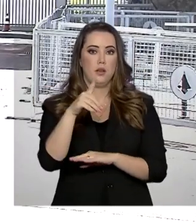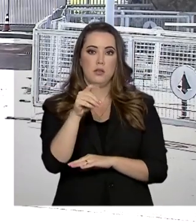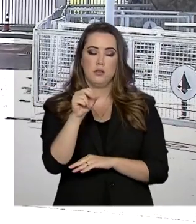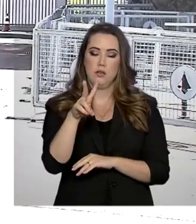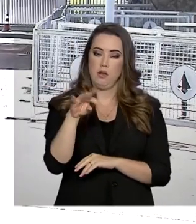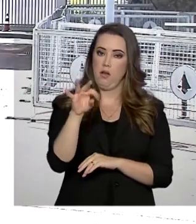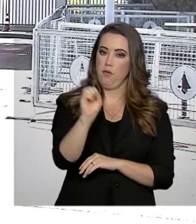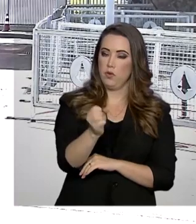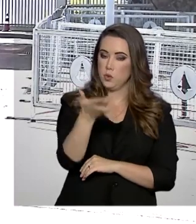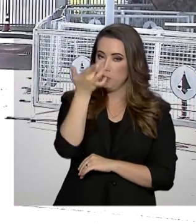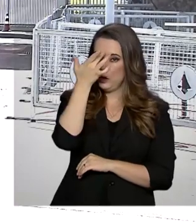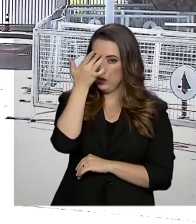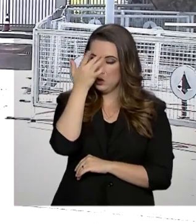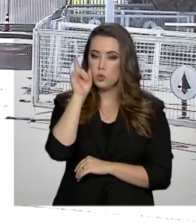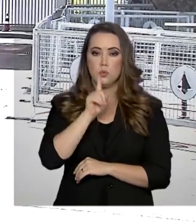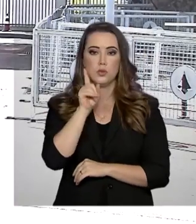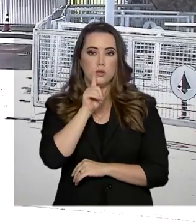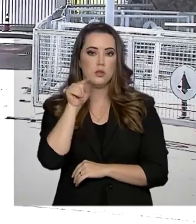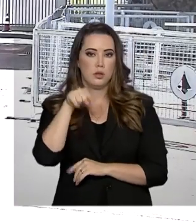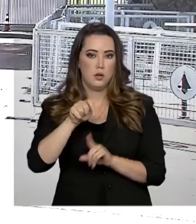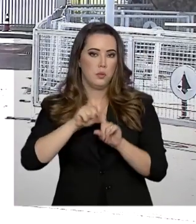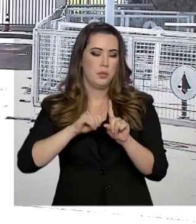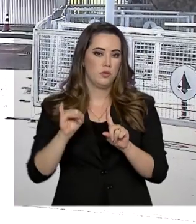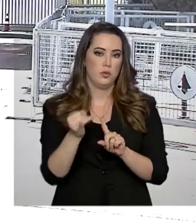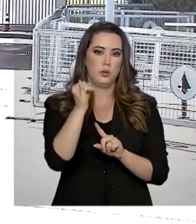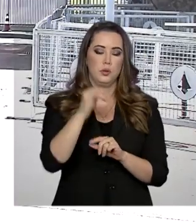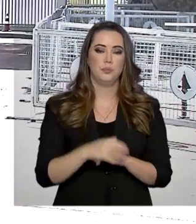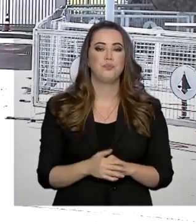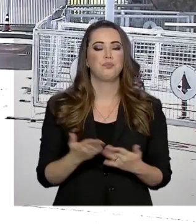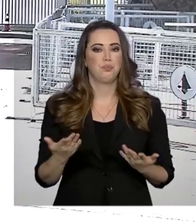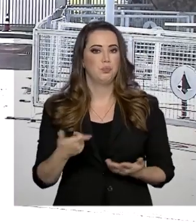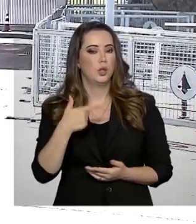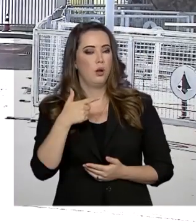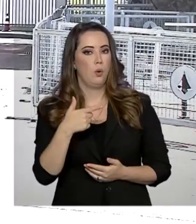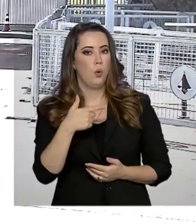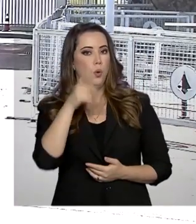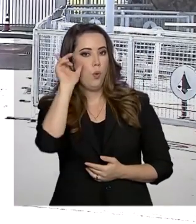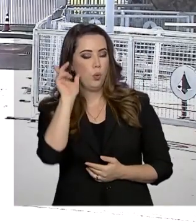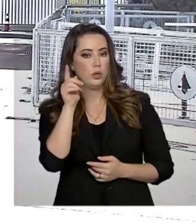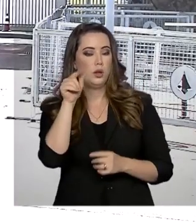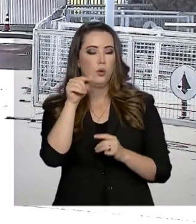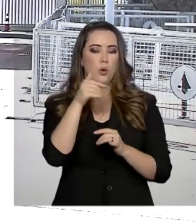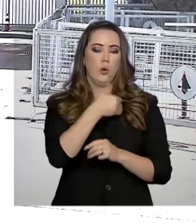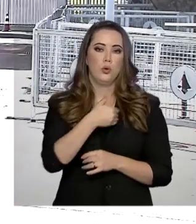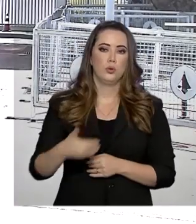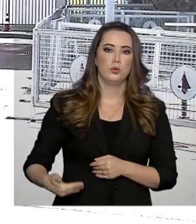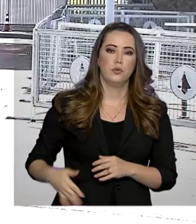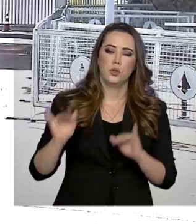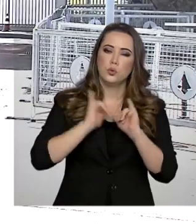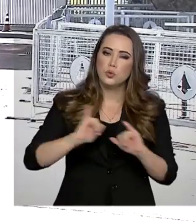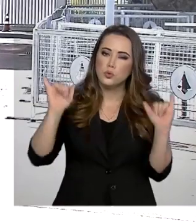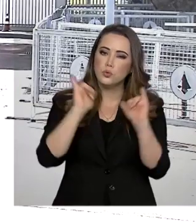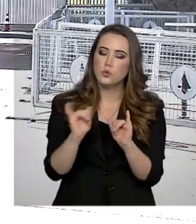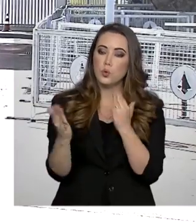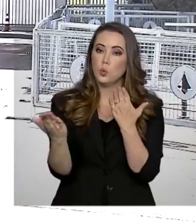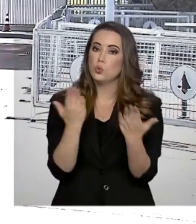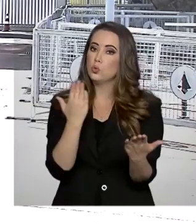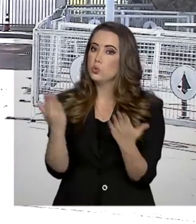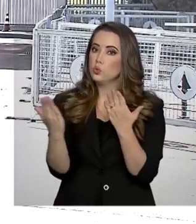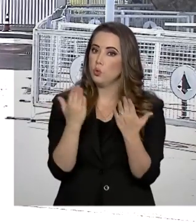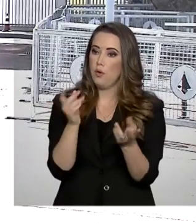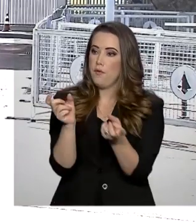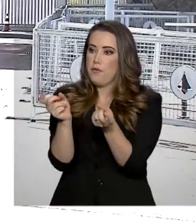Índia e para os Estados Unidos, ainda em janeiro. E olha, ontem o governo divulgou o resultado da balança comercial 2019.